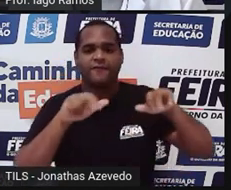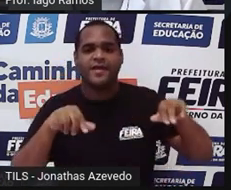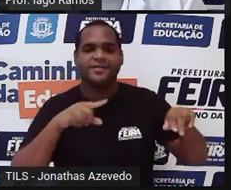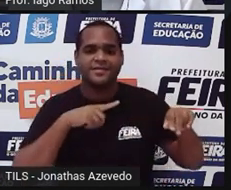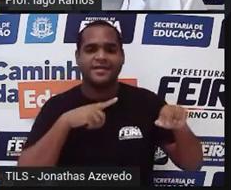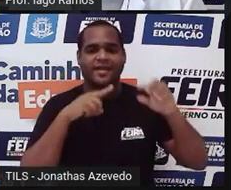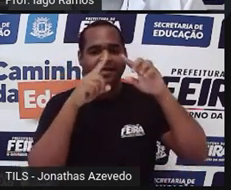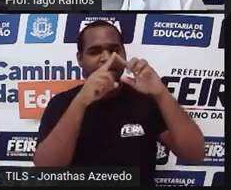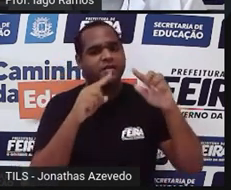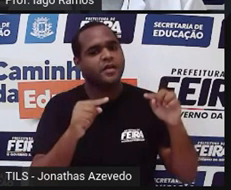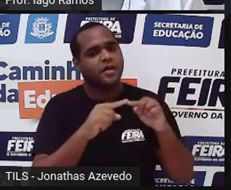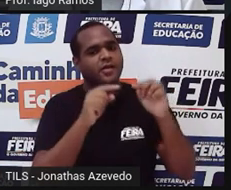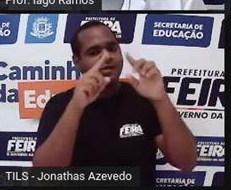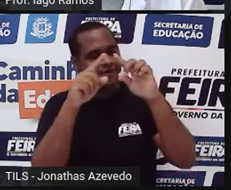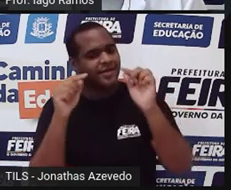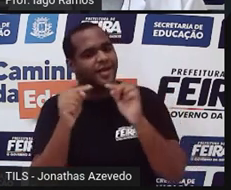não?